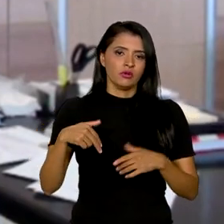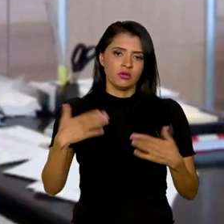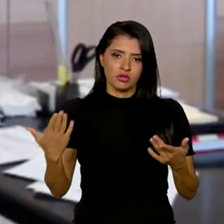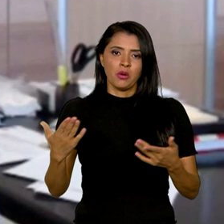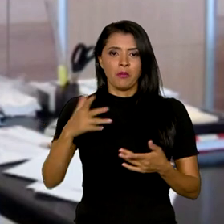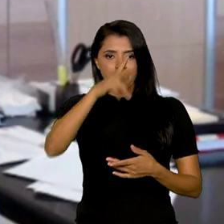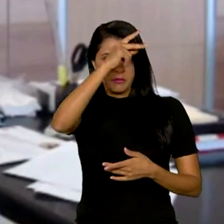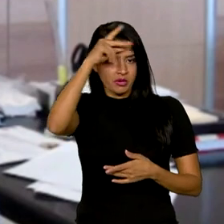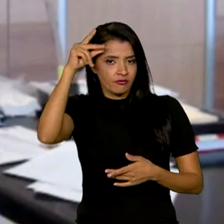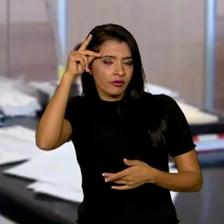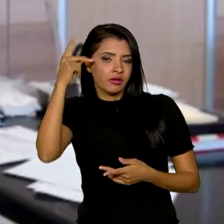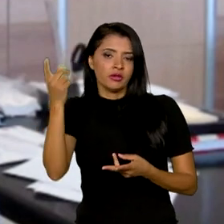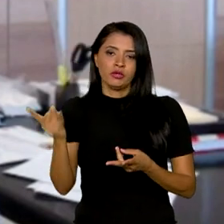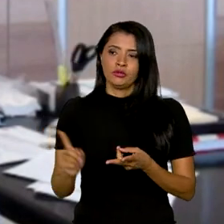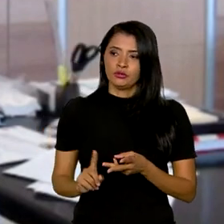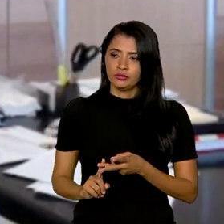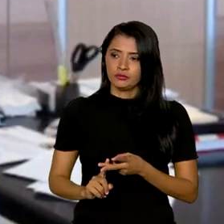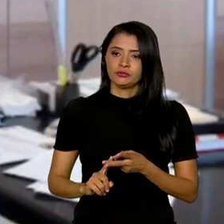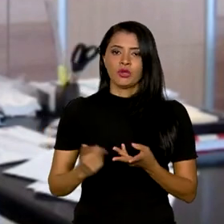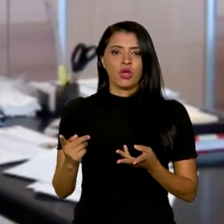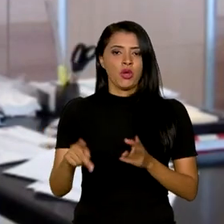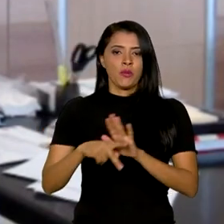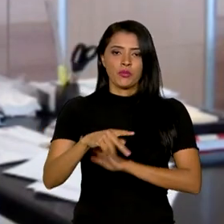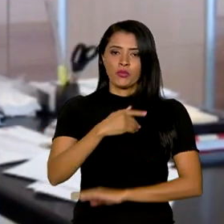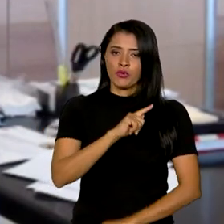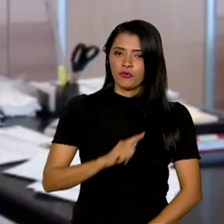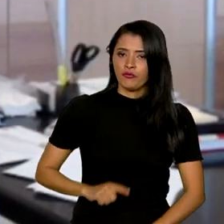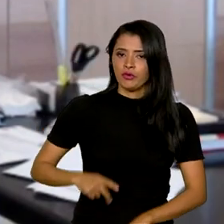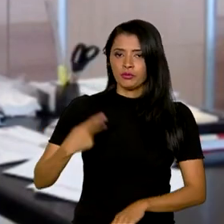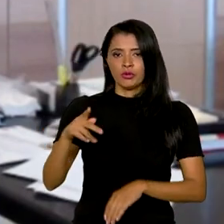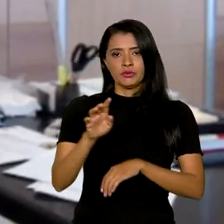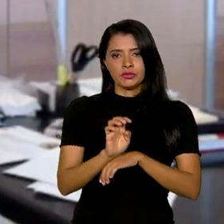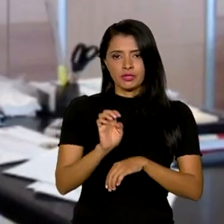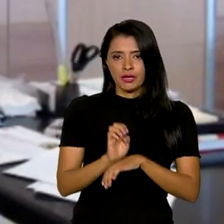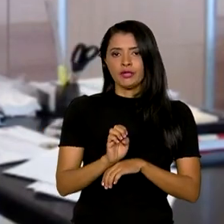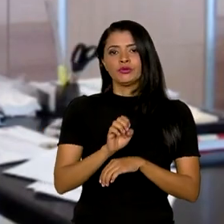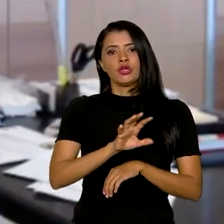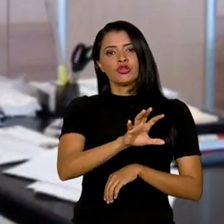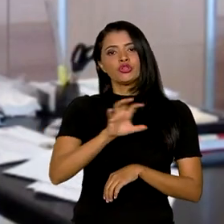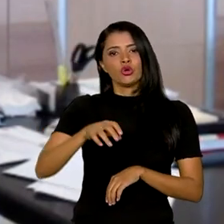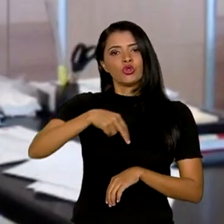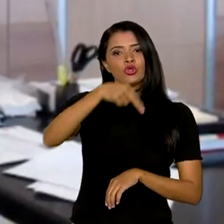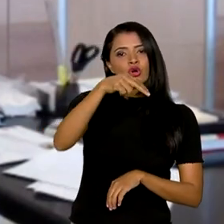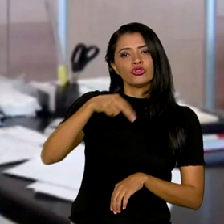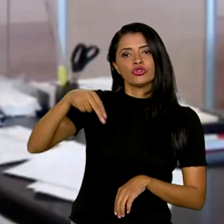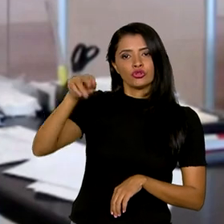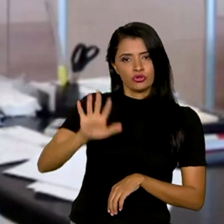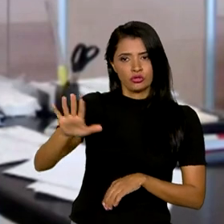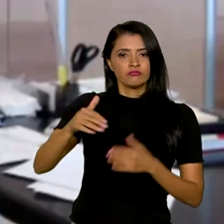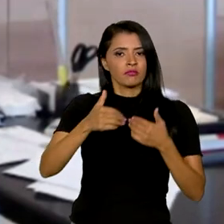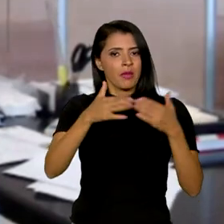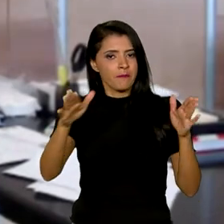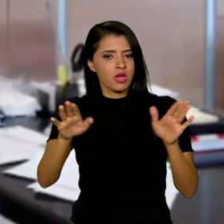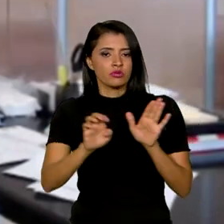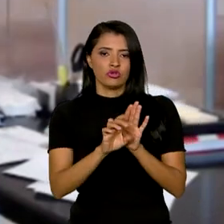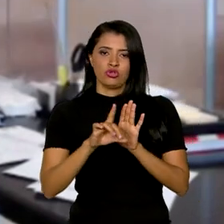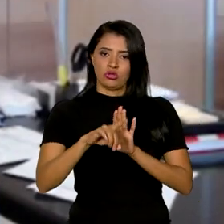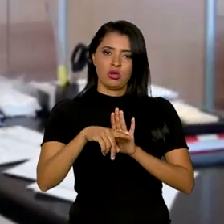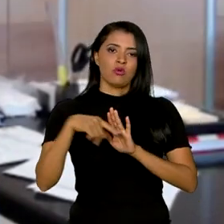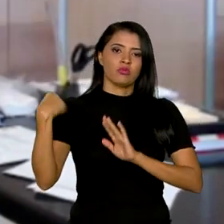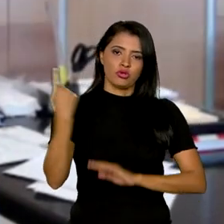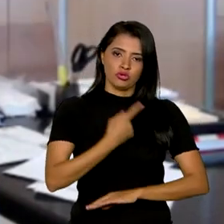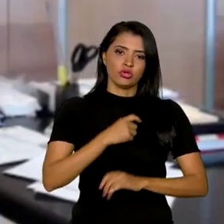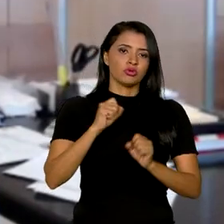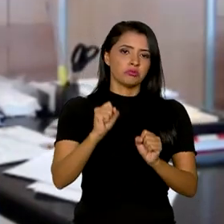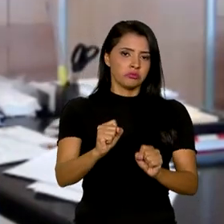prefeitos, o próprio governo de estado das nossas regiões norte e nordeste, estará aberto aí o processo para que nós